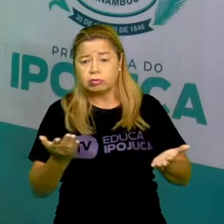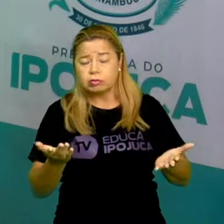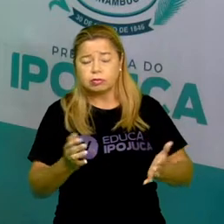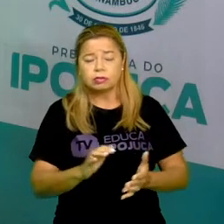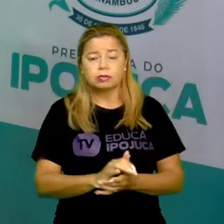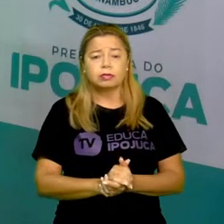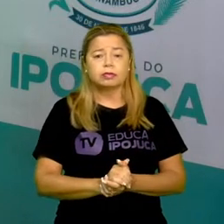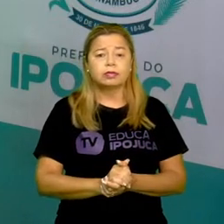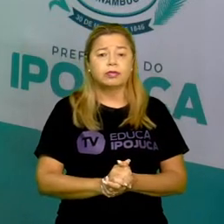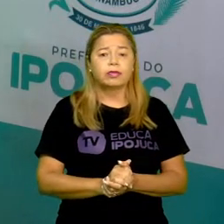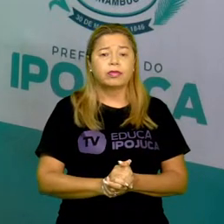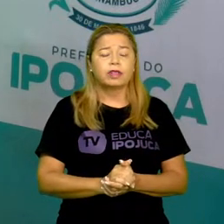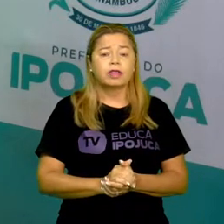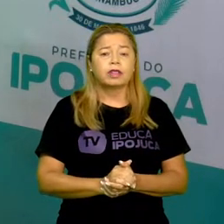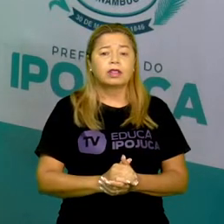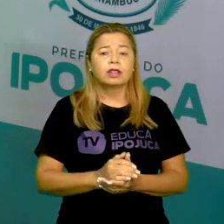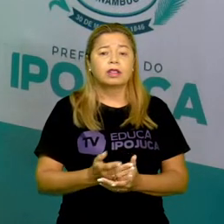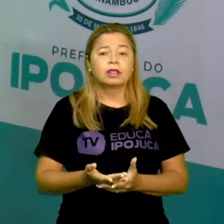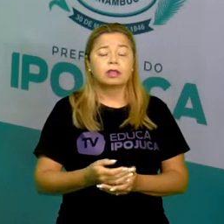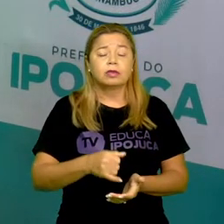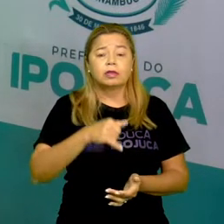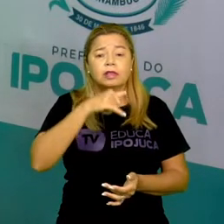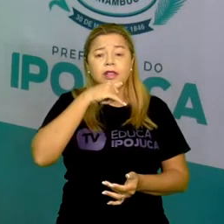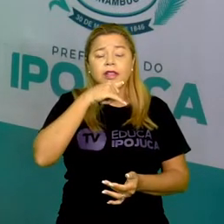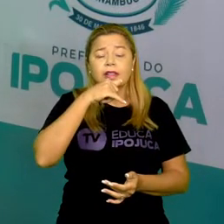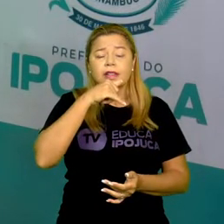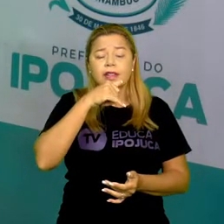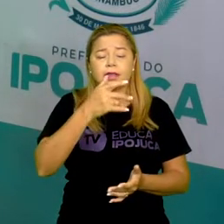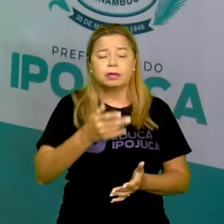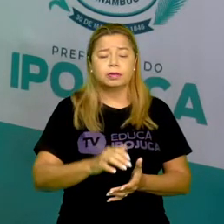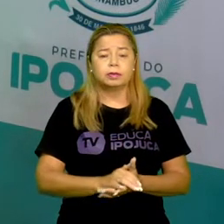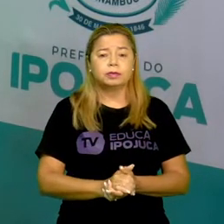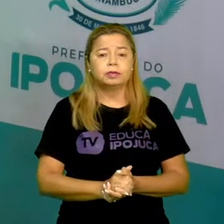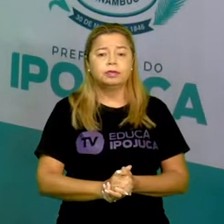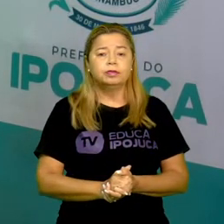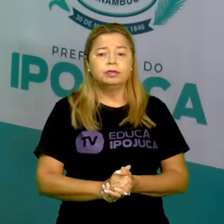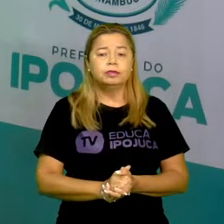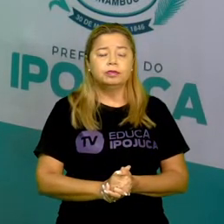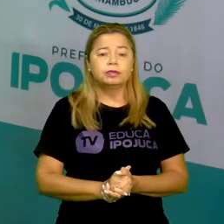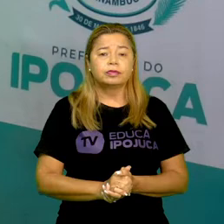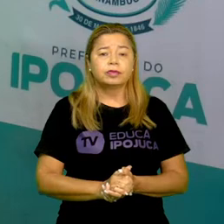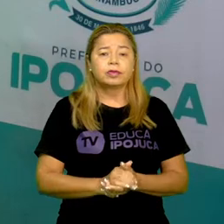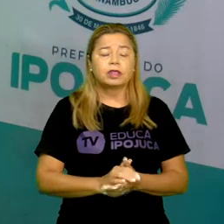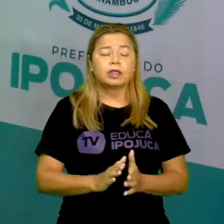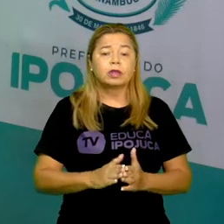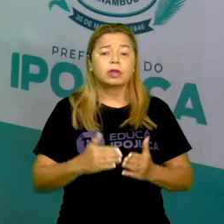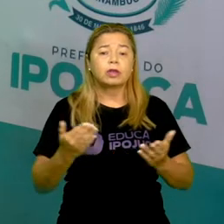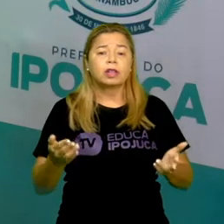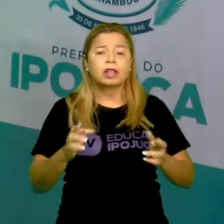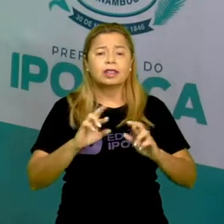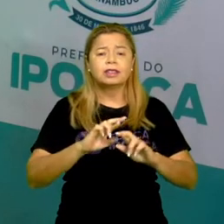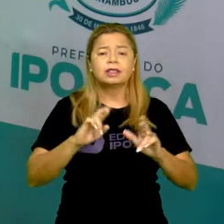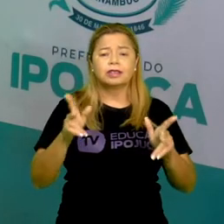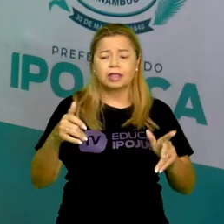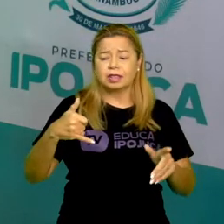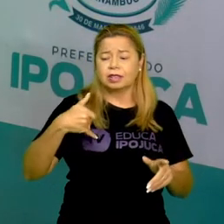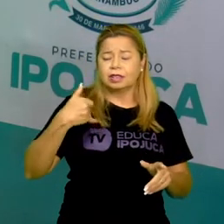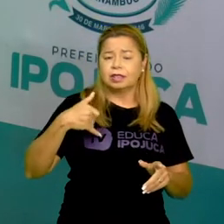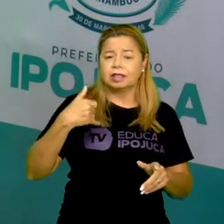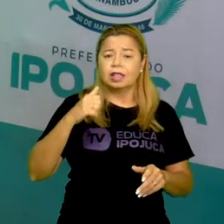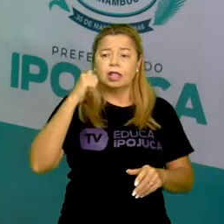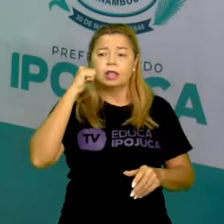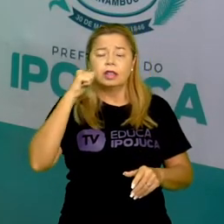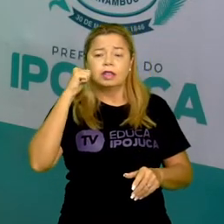voltar aqui no exemplo da primeira pergunta. A diferença entre as idades de Carolina e